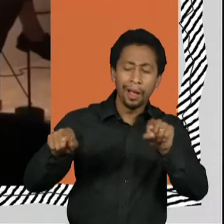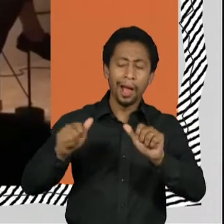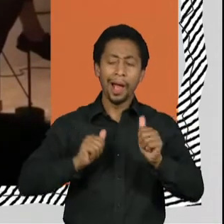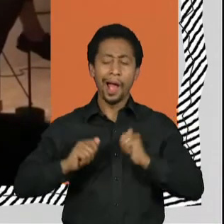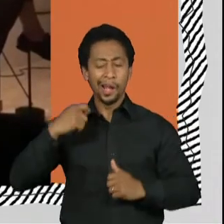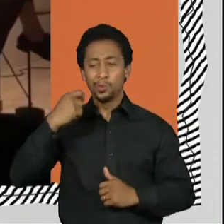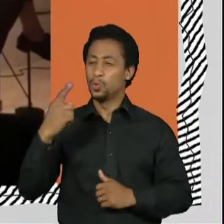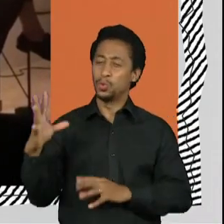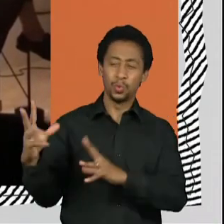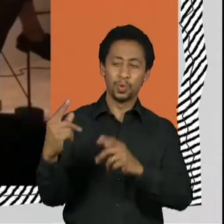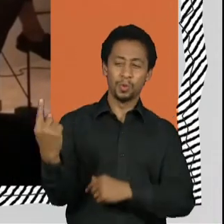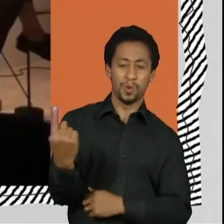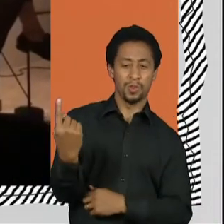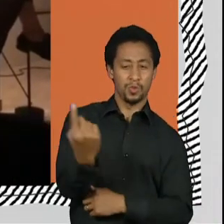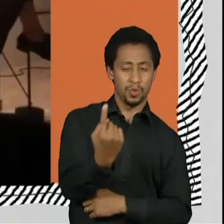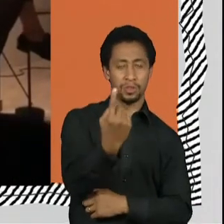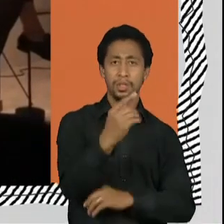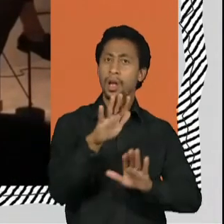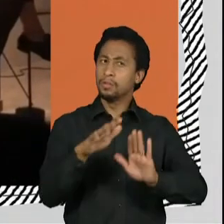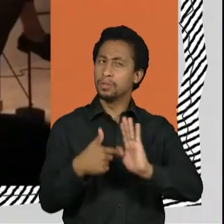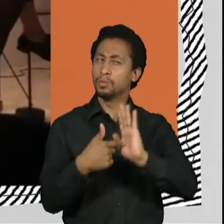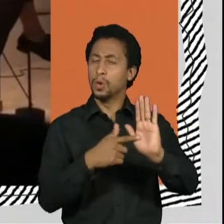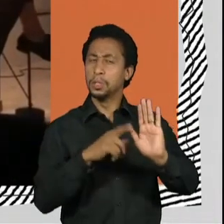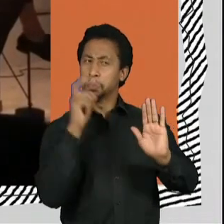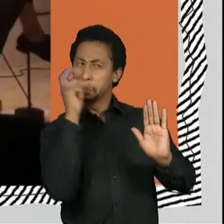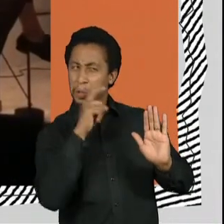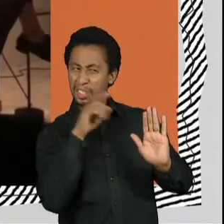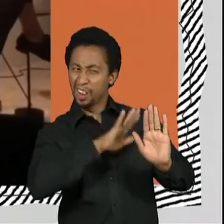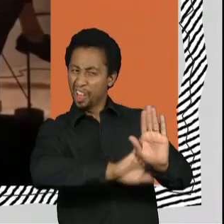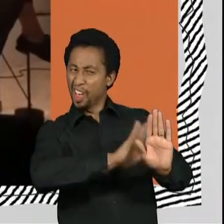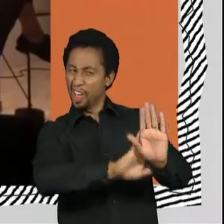acusada de oportunista, mentirosa, no caso dela, péssima escritora.